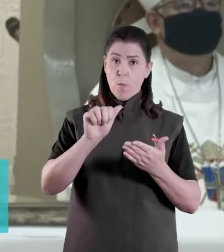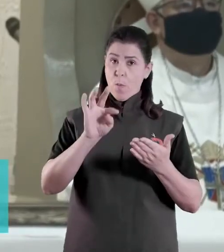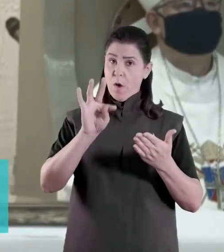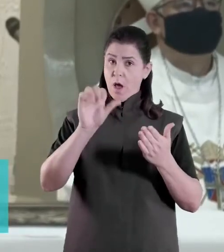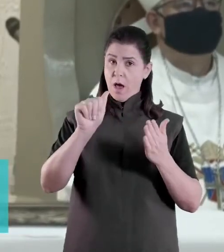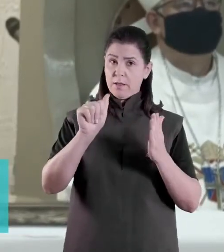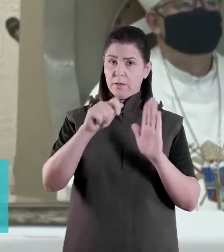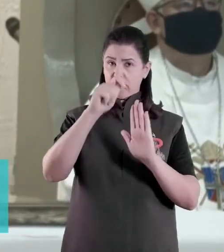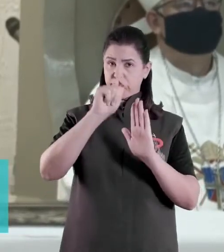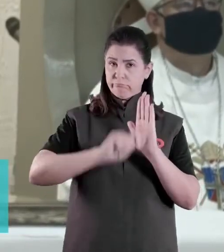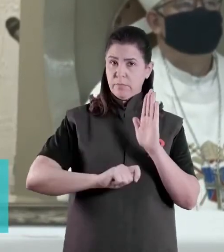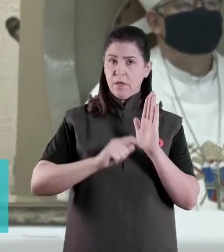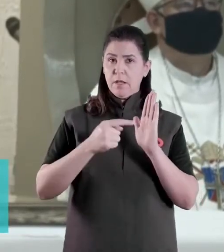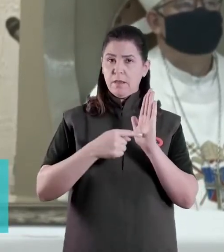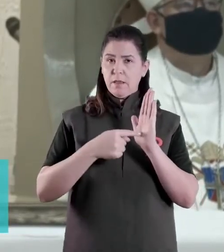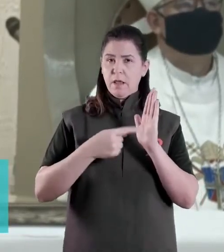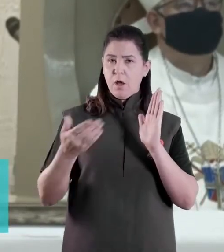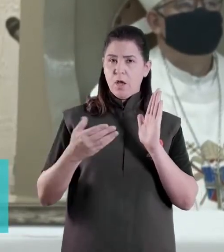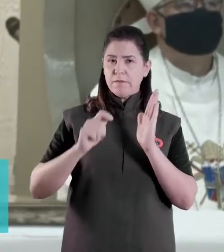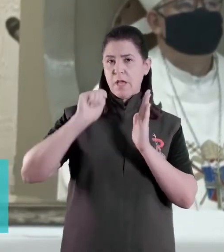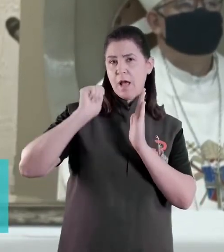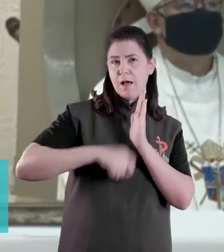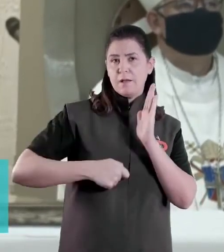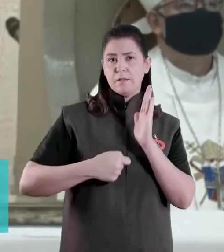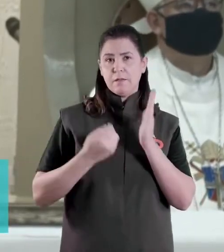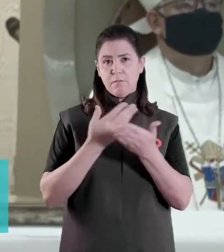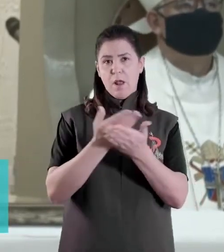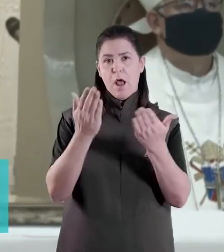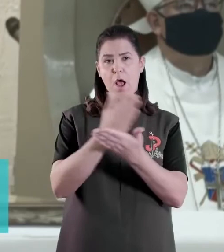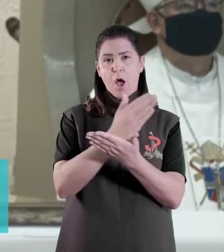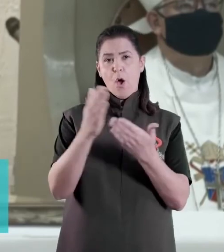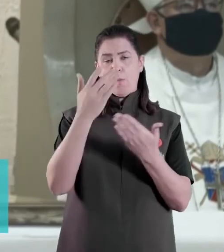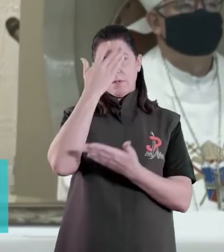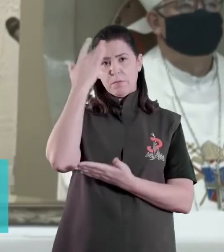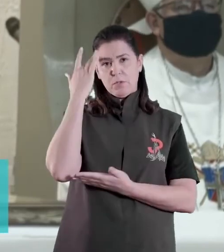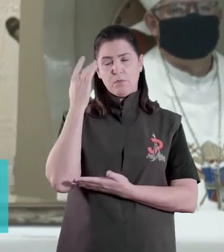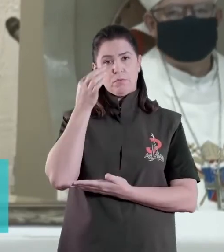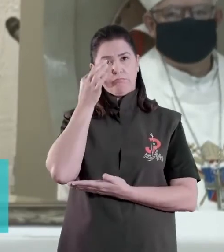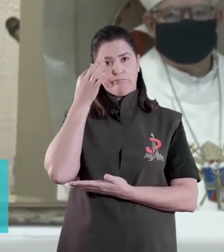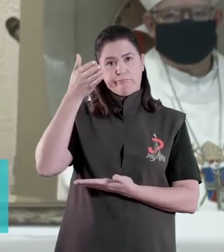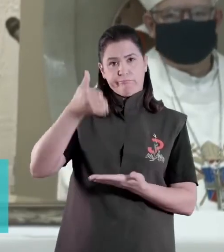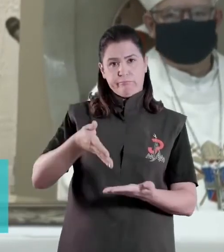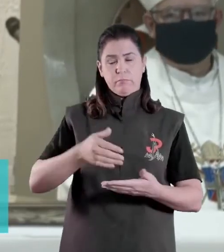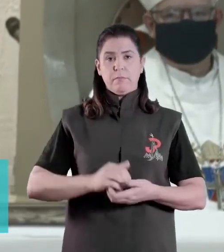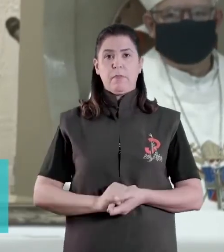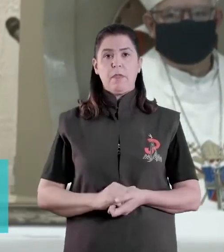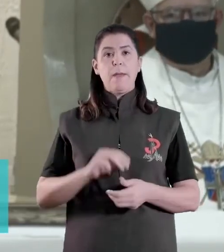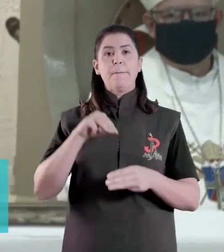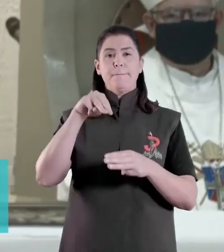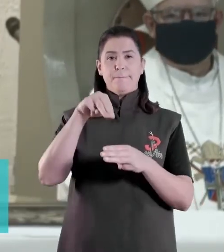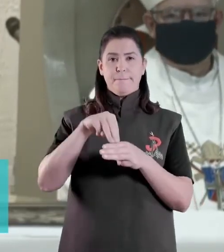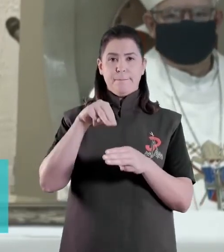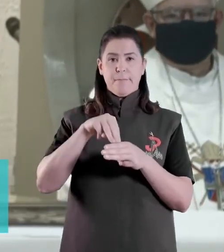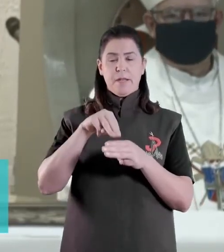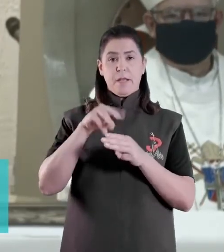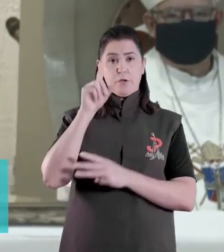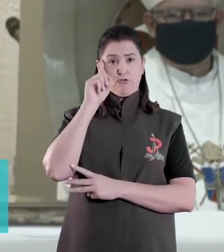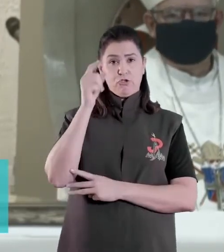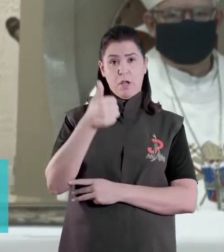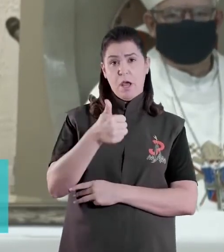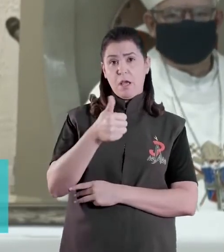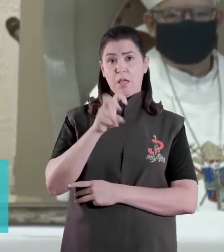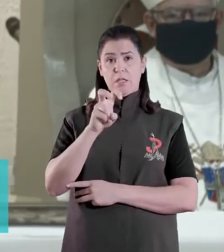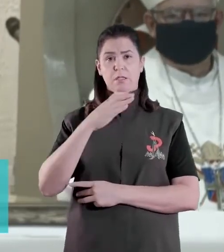depois de lida, será assinada por alguns dos presentes. Maringá, 15 de